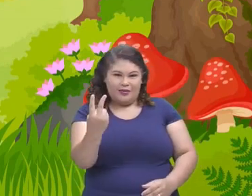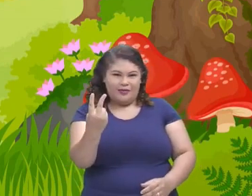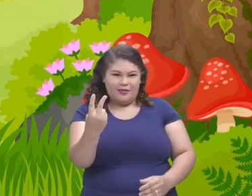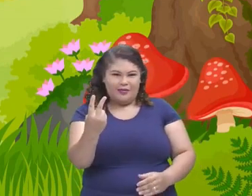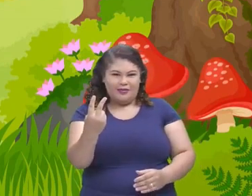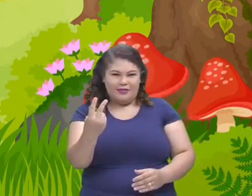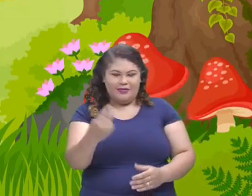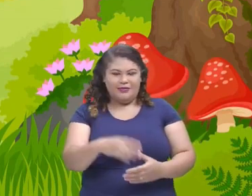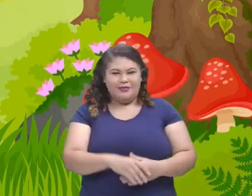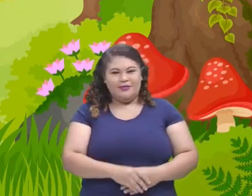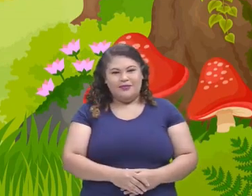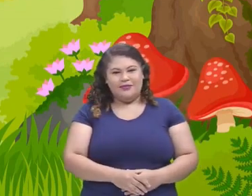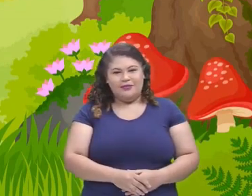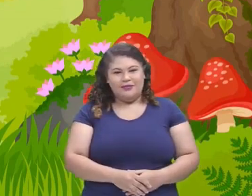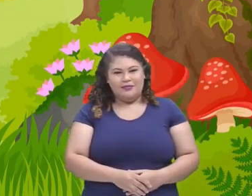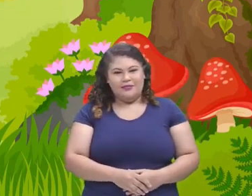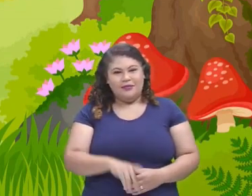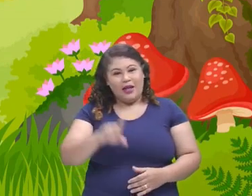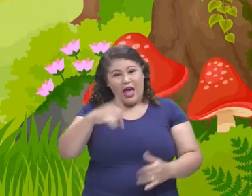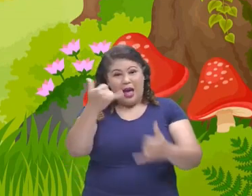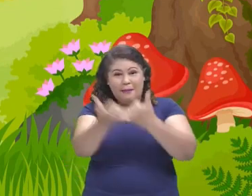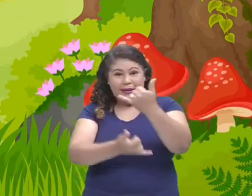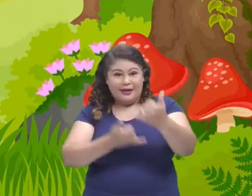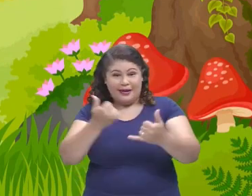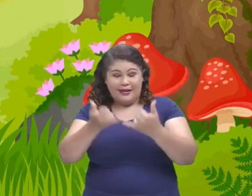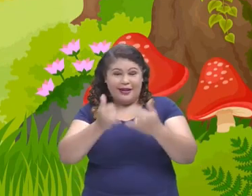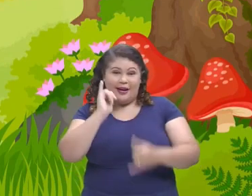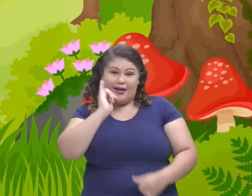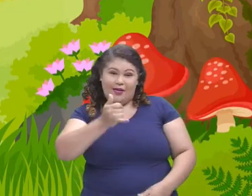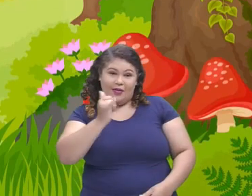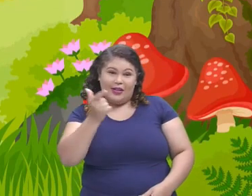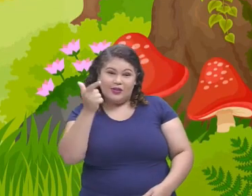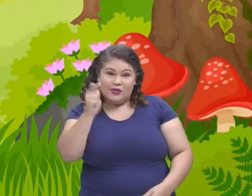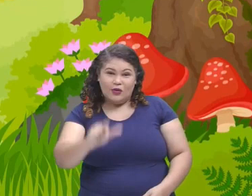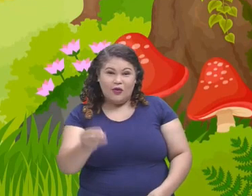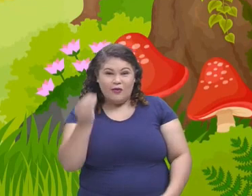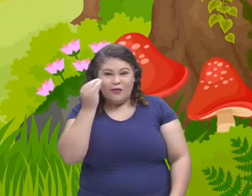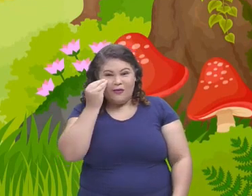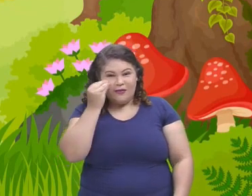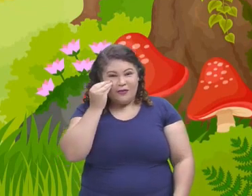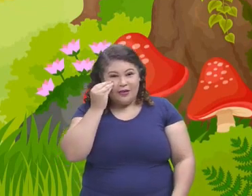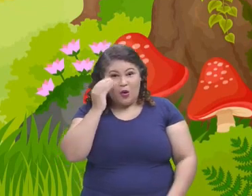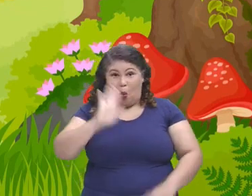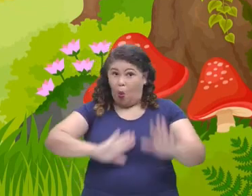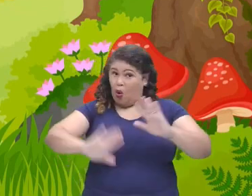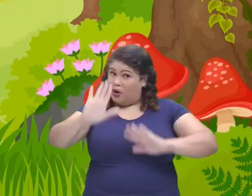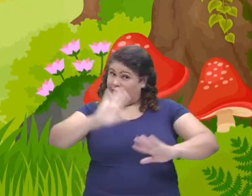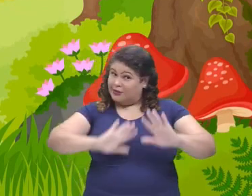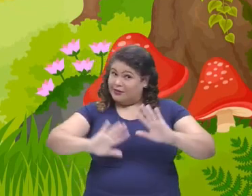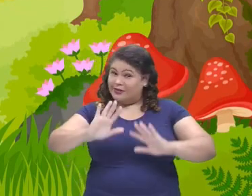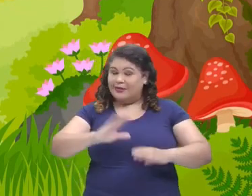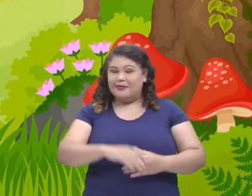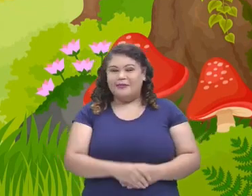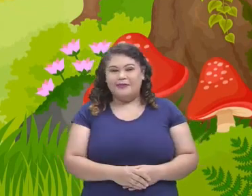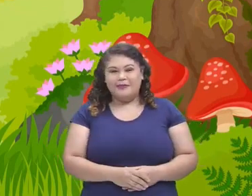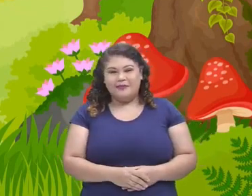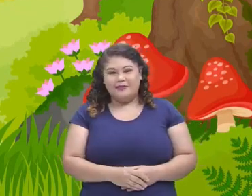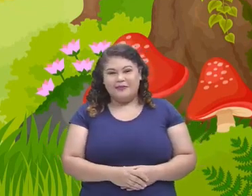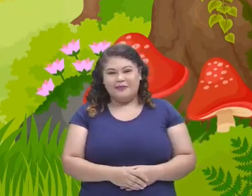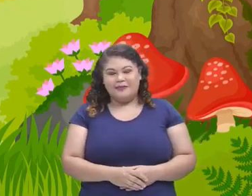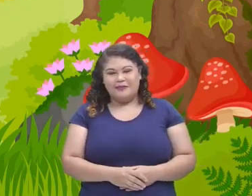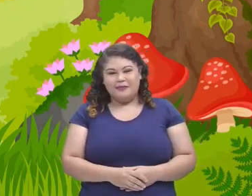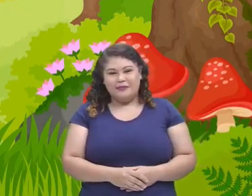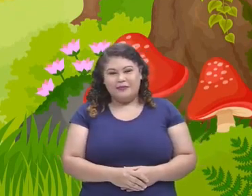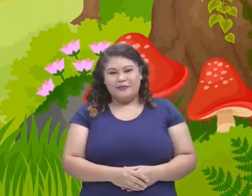do nosso desafio, do nosso jogo do reconto. Já estão preparados? Sim ou não? Então, vamos lá para a nossa